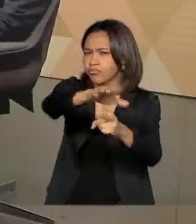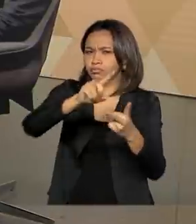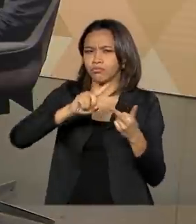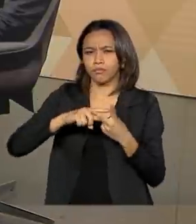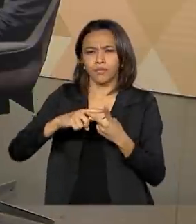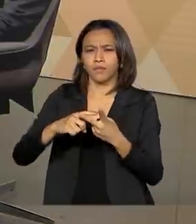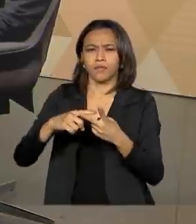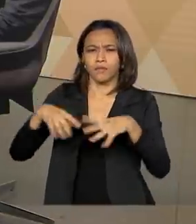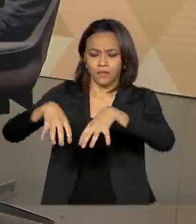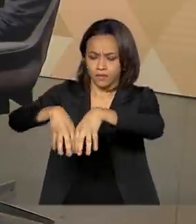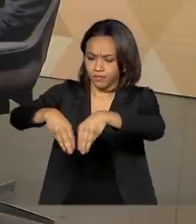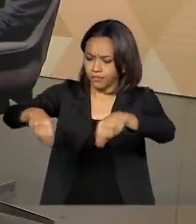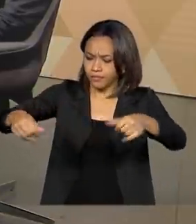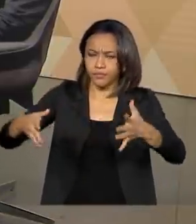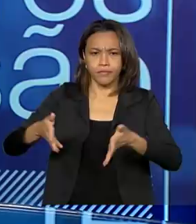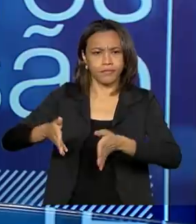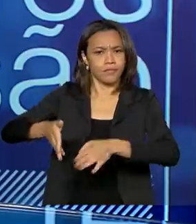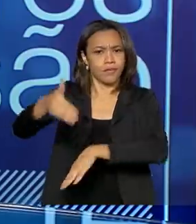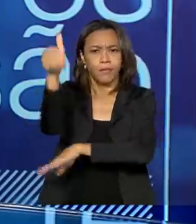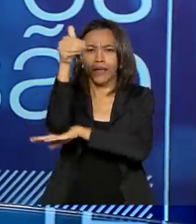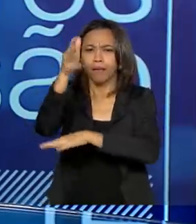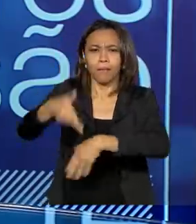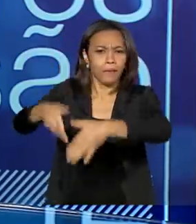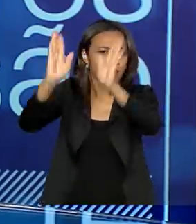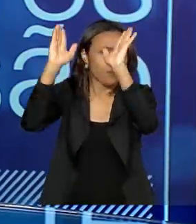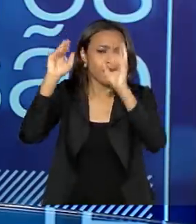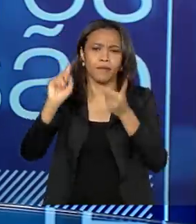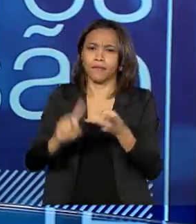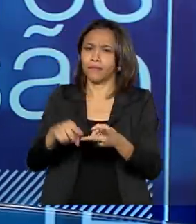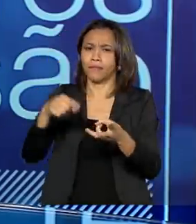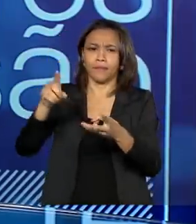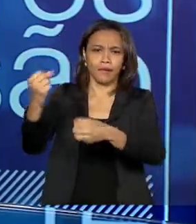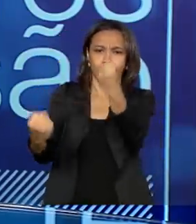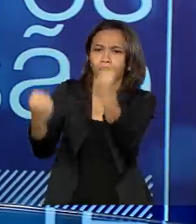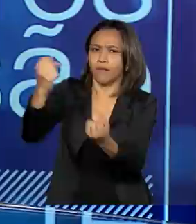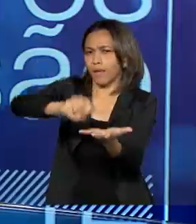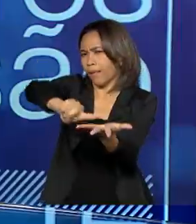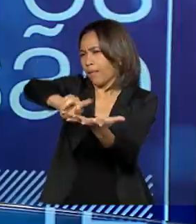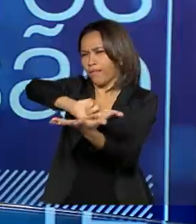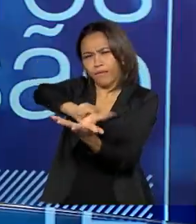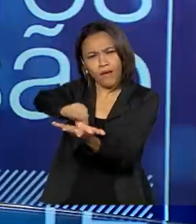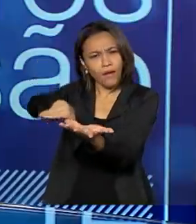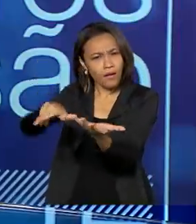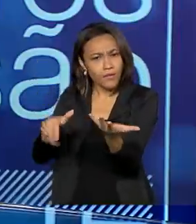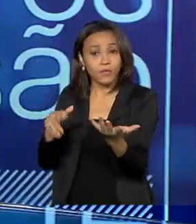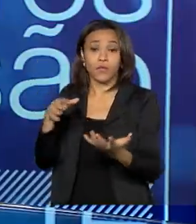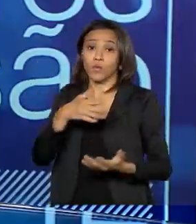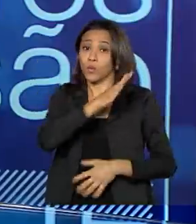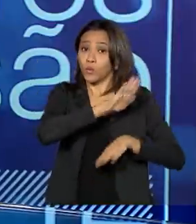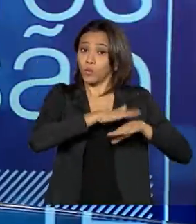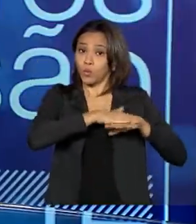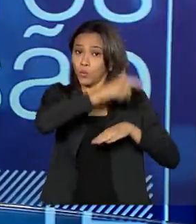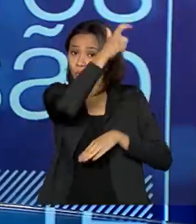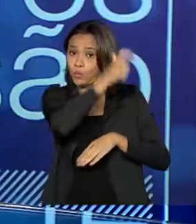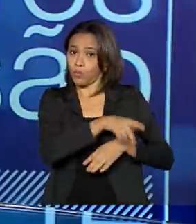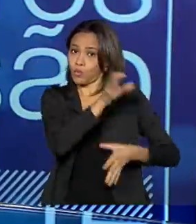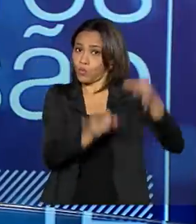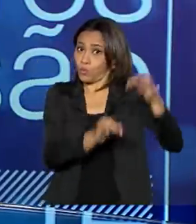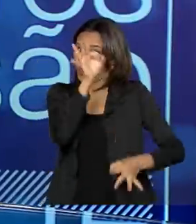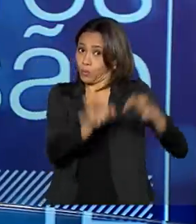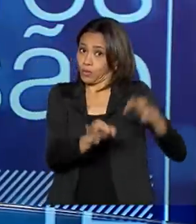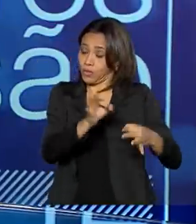Exatamente. Qualquer bem, esse procedimento. No caso de venda antecipada, o juiz deve determinar, daí é o